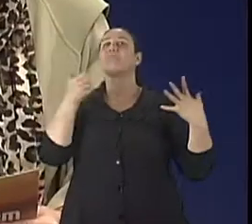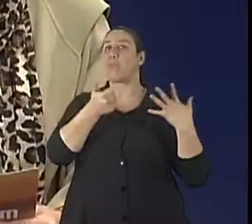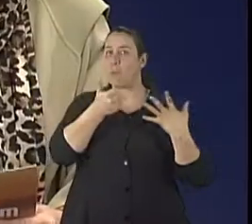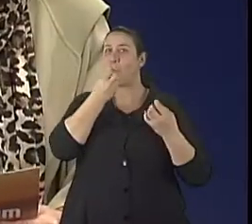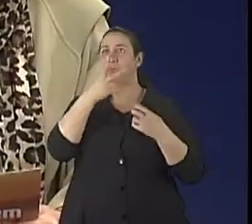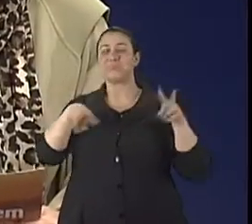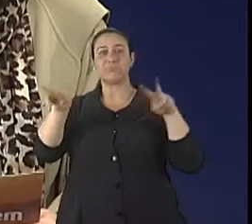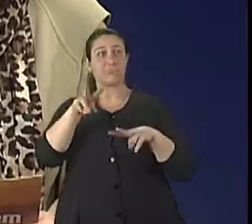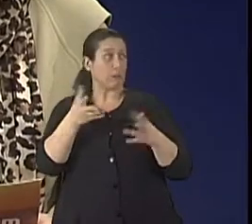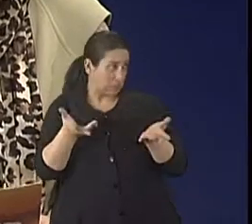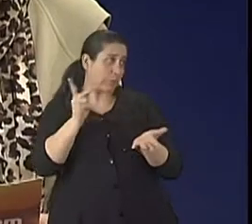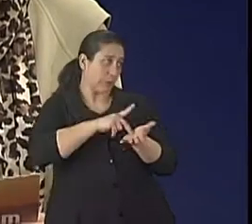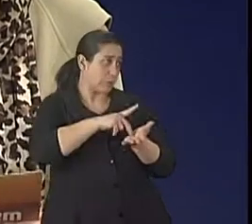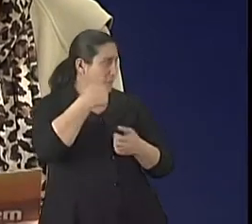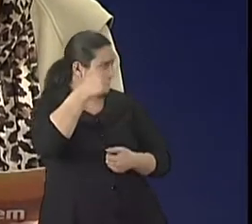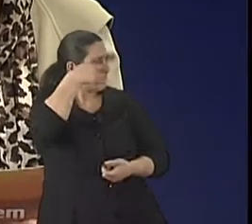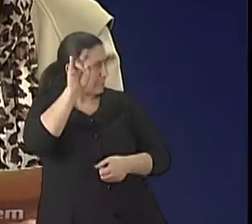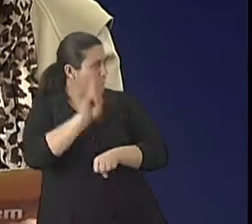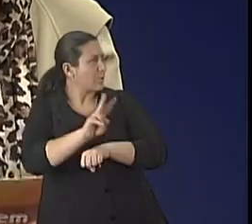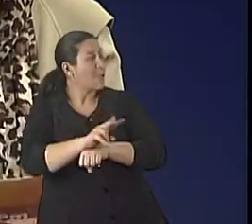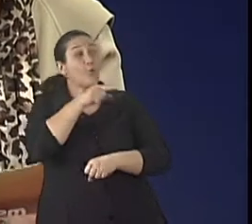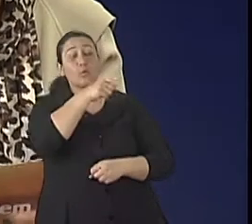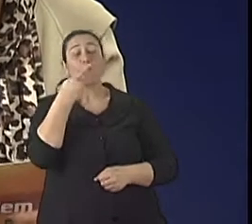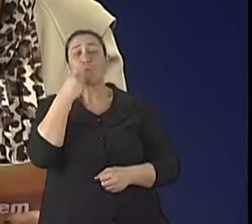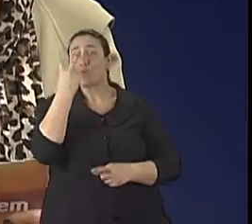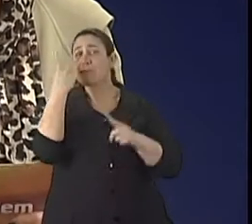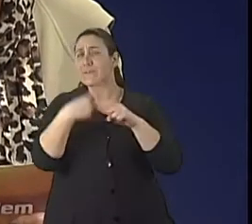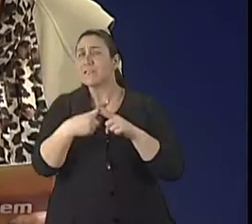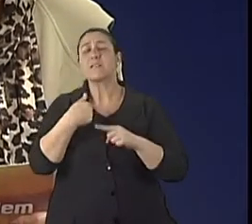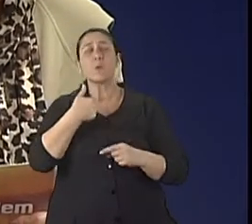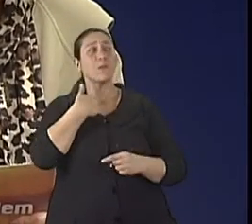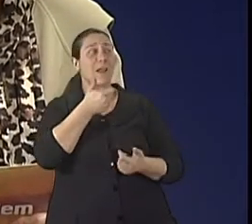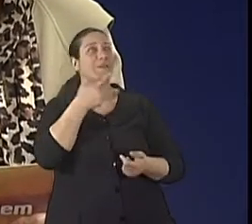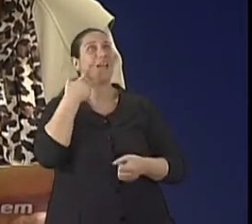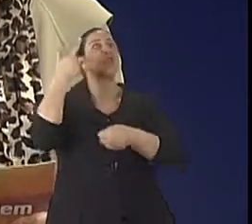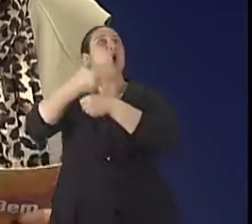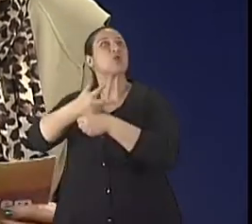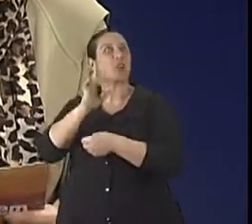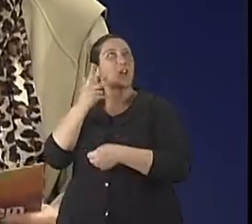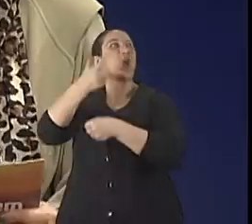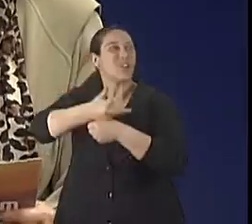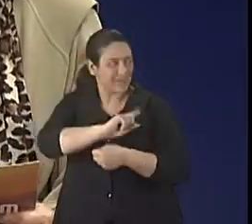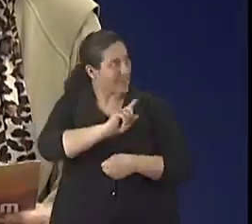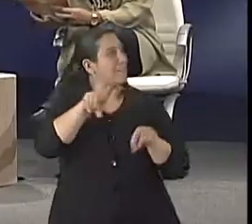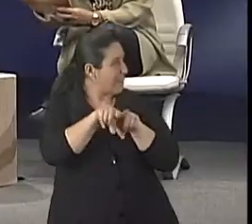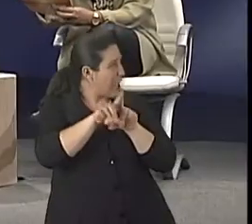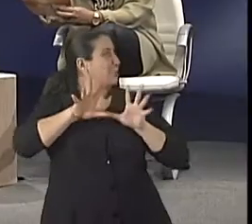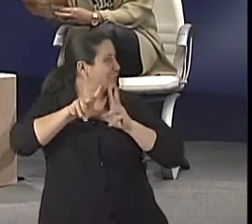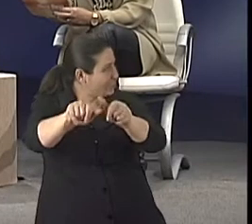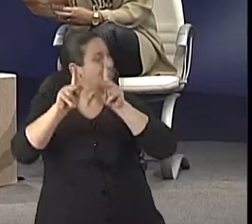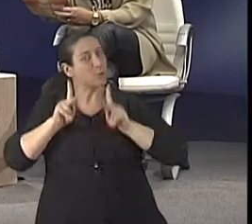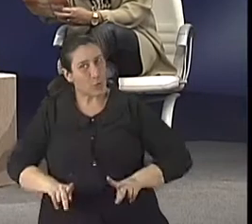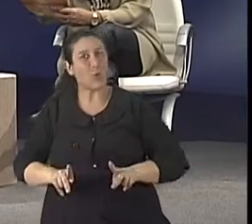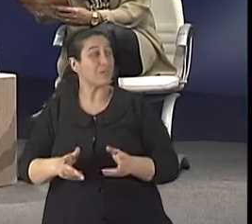prevenção é fundamental. Eu gostei que tu falaste duas vezes e não precisa ser idoso, porque a gente vai ficar. E